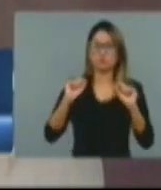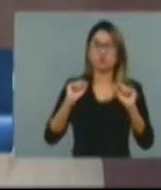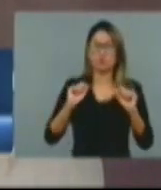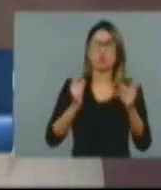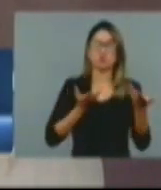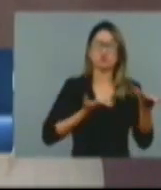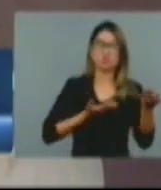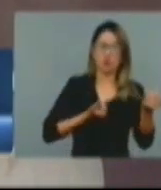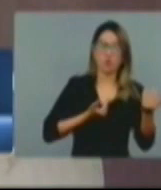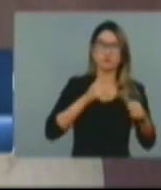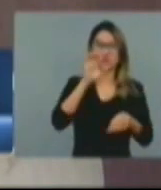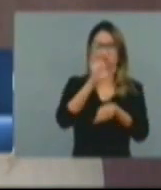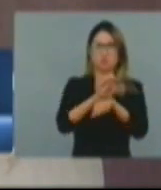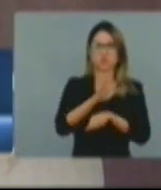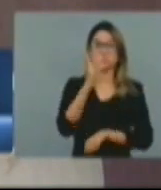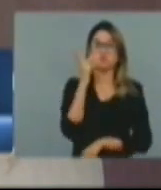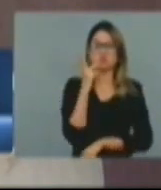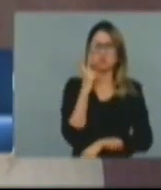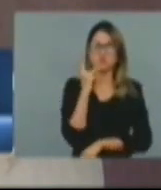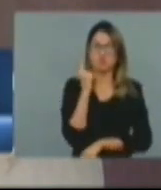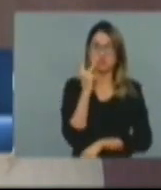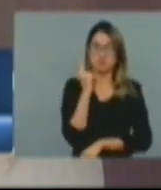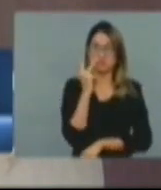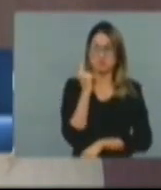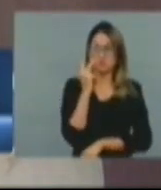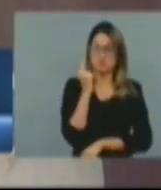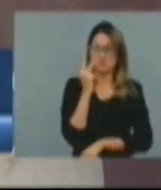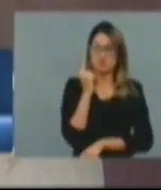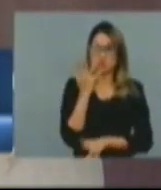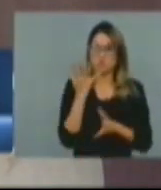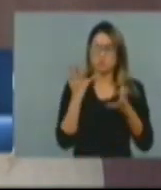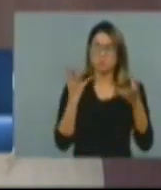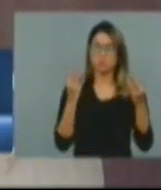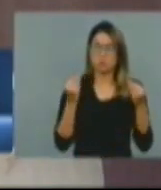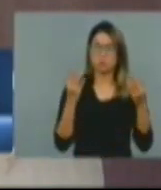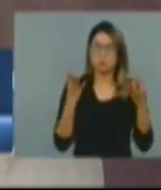adolescentes no estado do Ceará cresceu